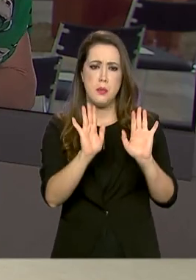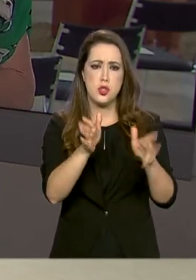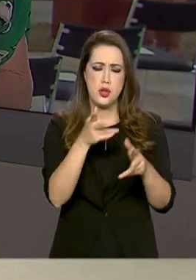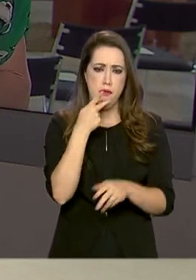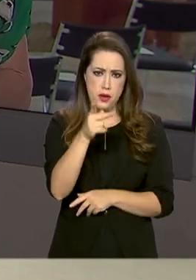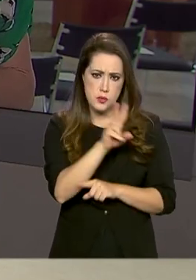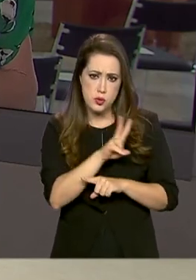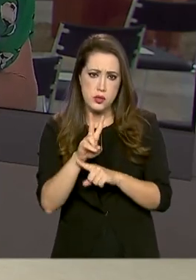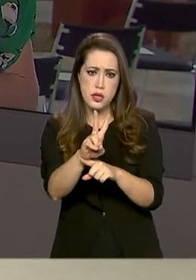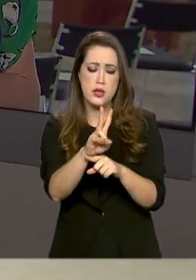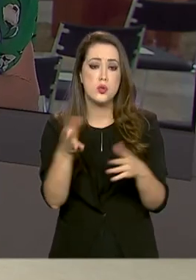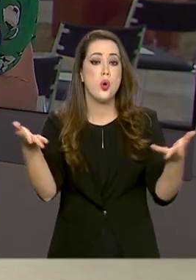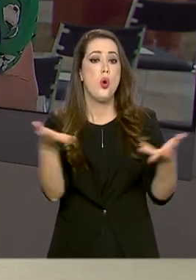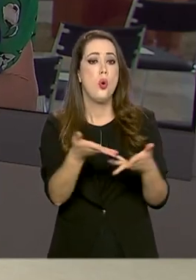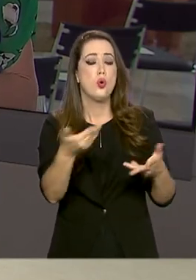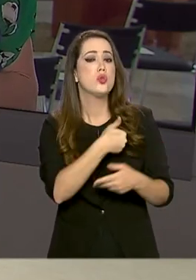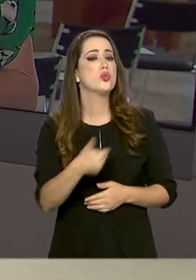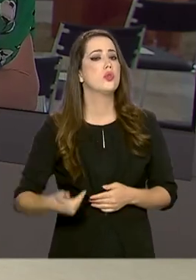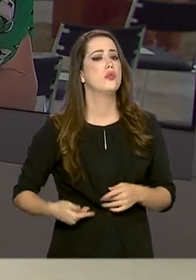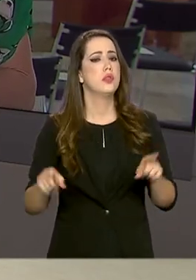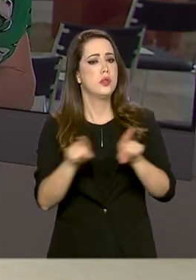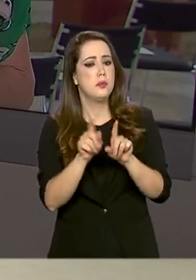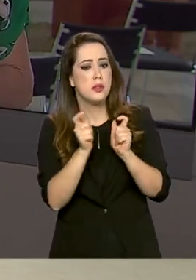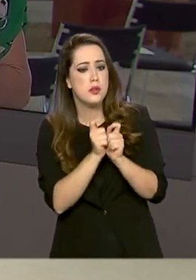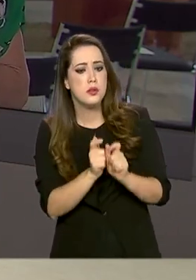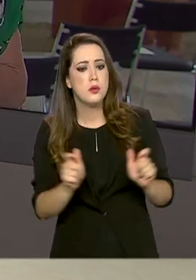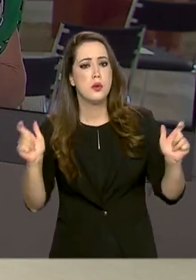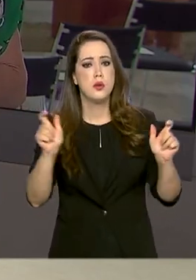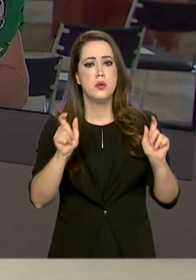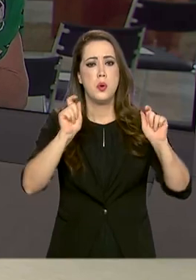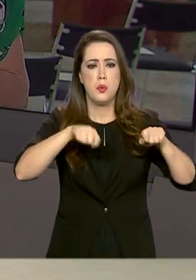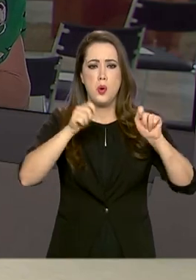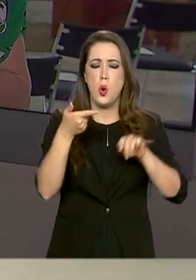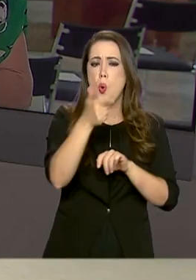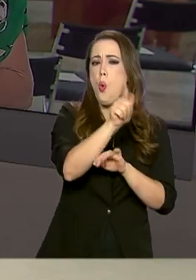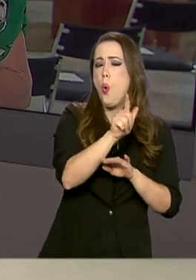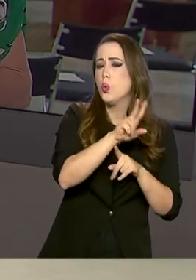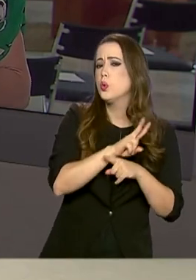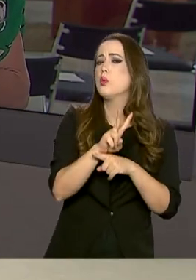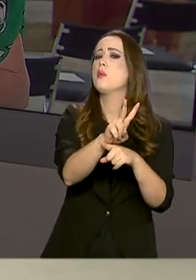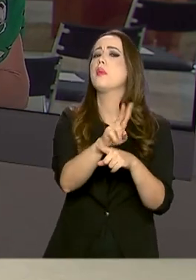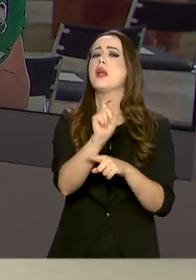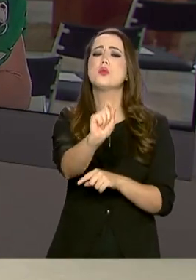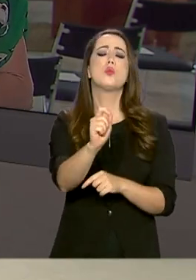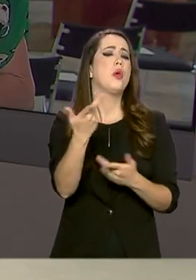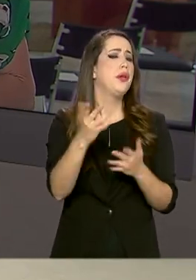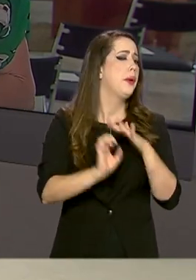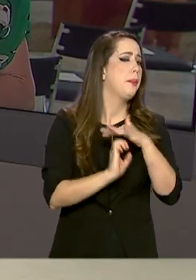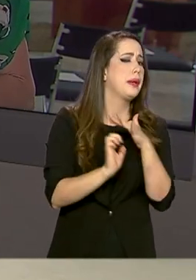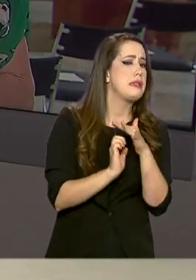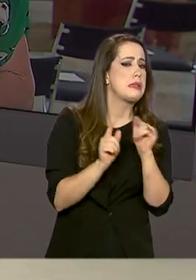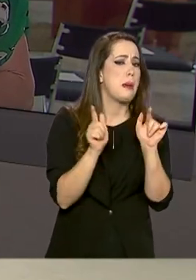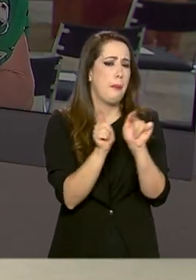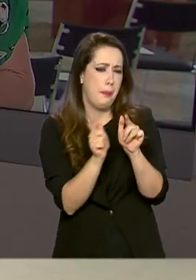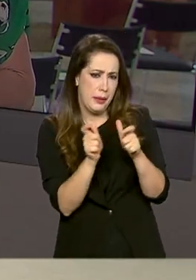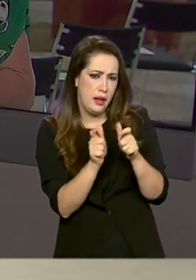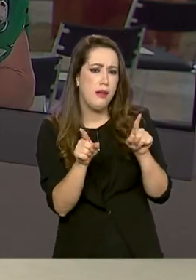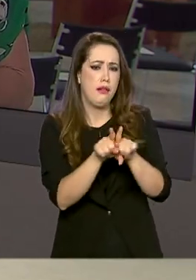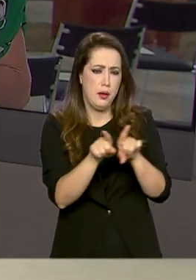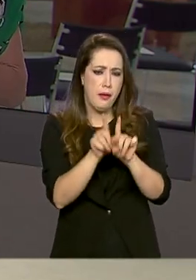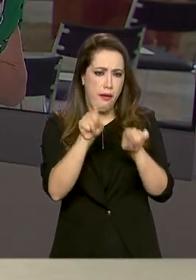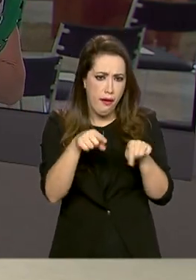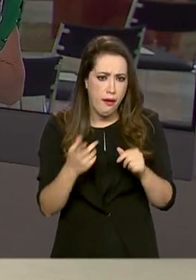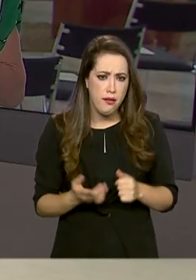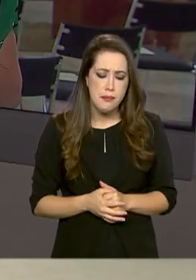falando de crédito, hoje o governo também ampliou o acesso a outra linha de crédito para pequenos e médios empresários, é isso